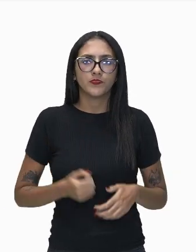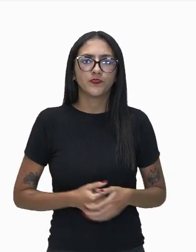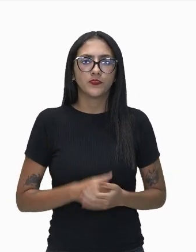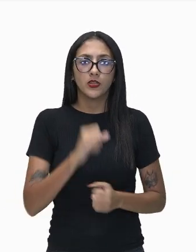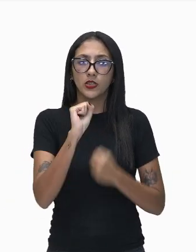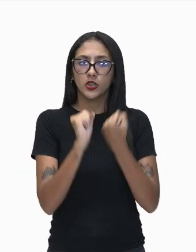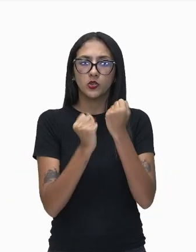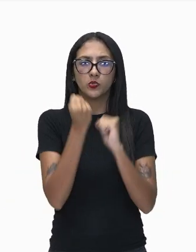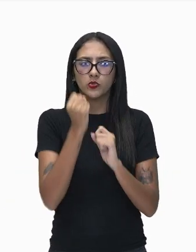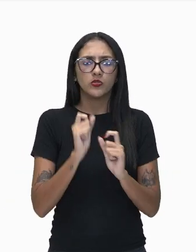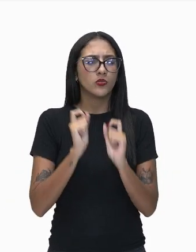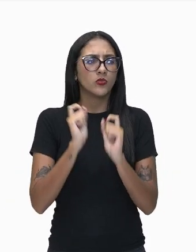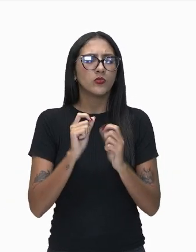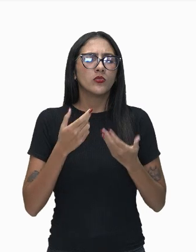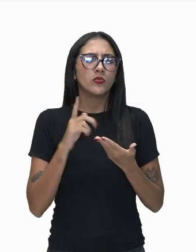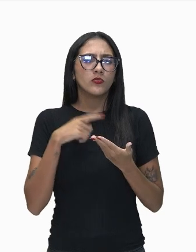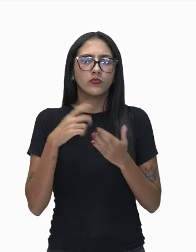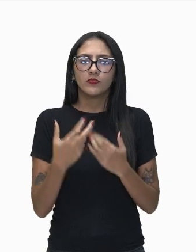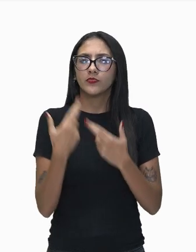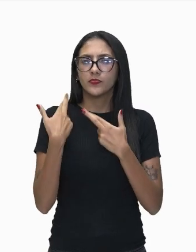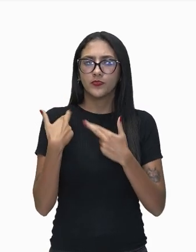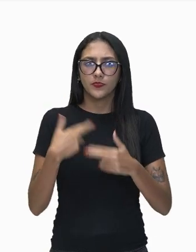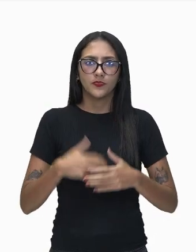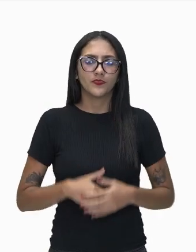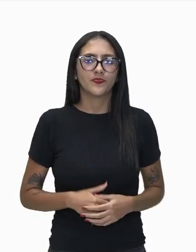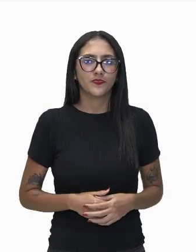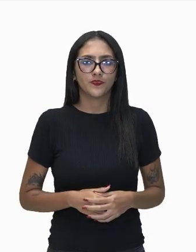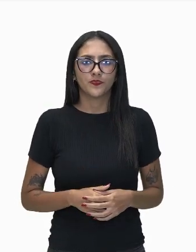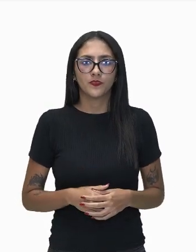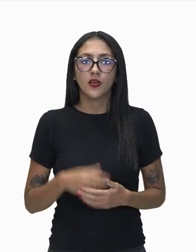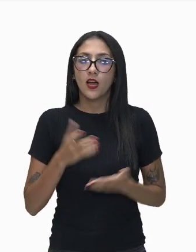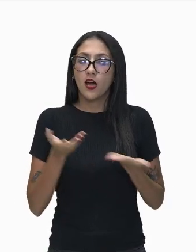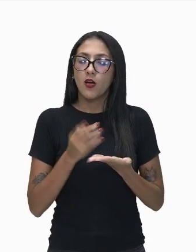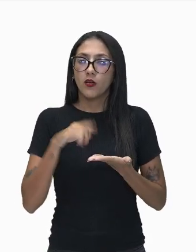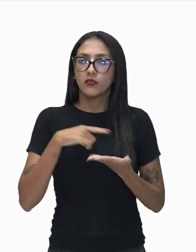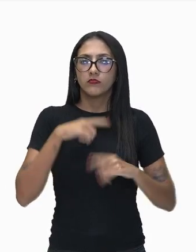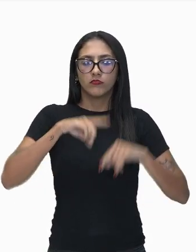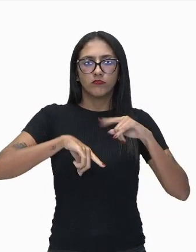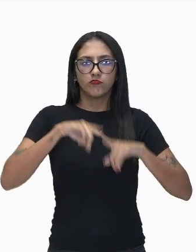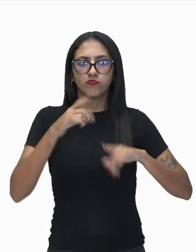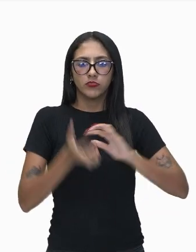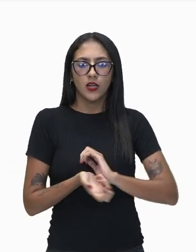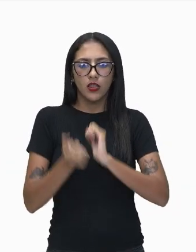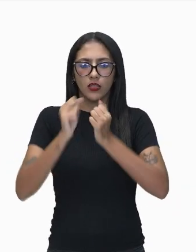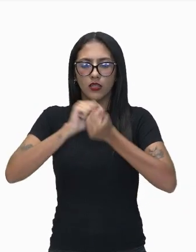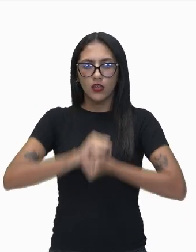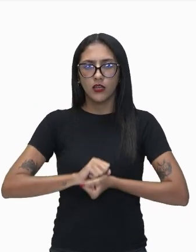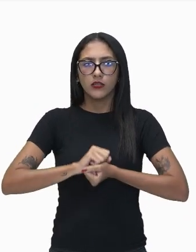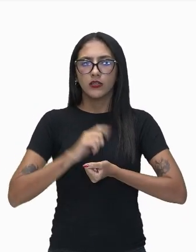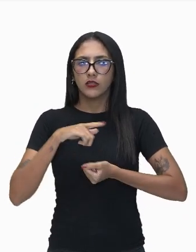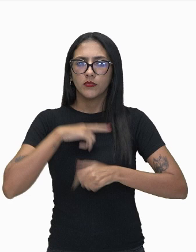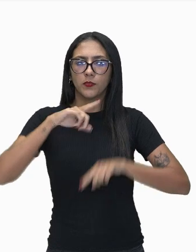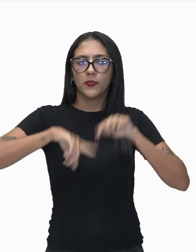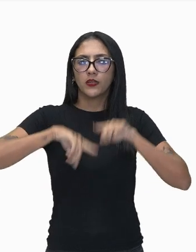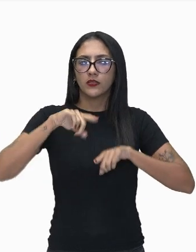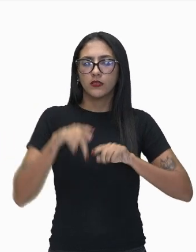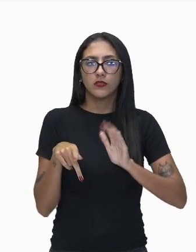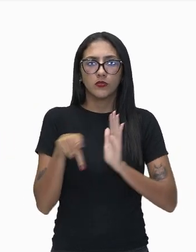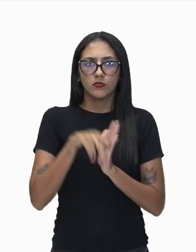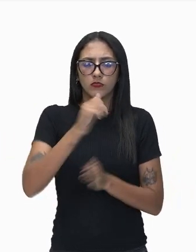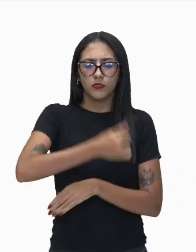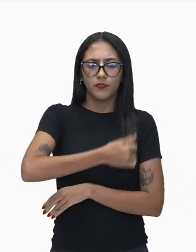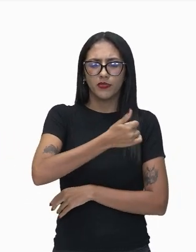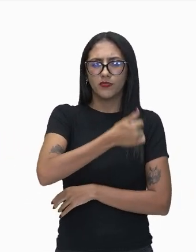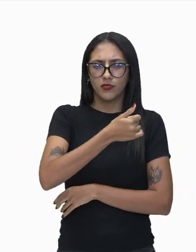O que essas indústrias fazem? Elas transformam aquelas matérias-primas que foram fornecidas pela indústria de